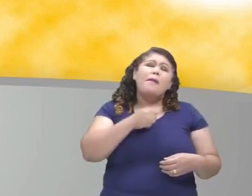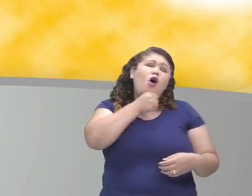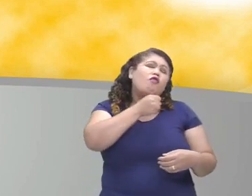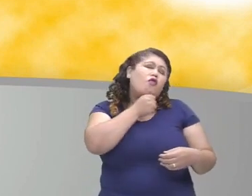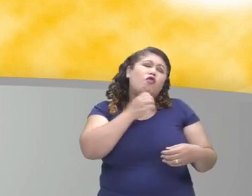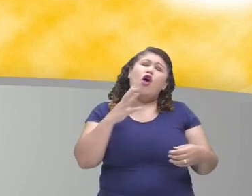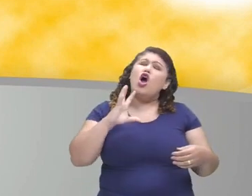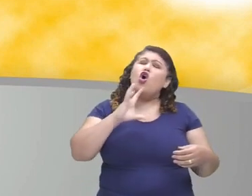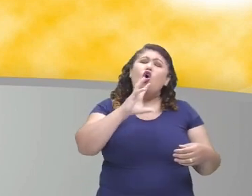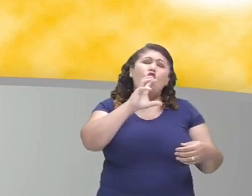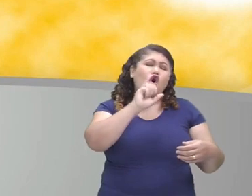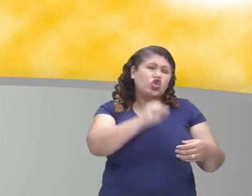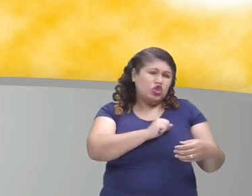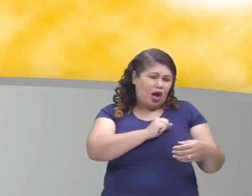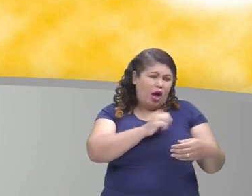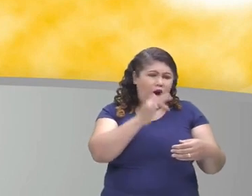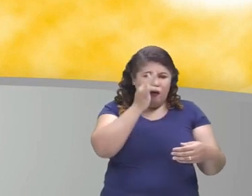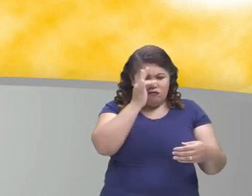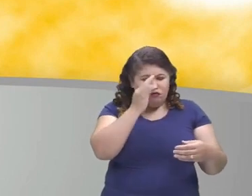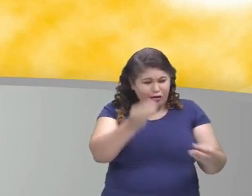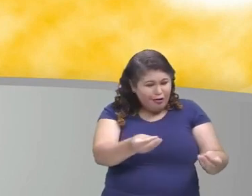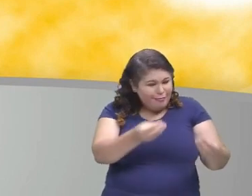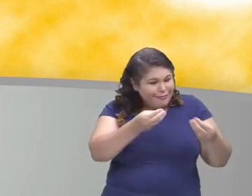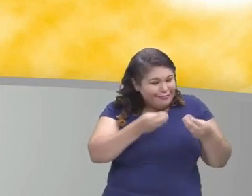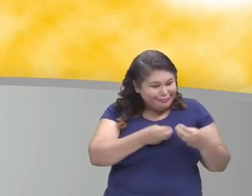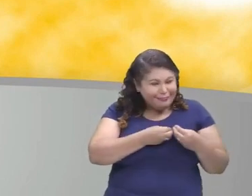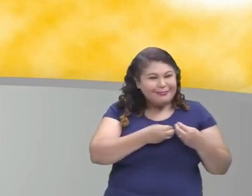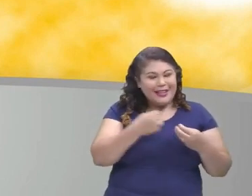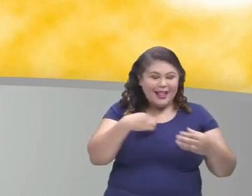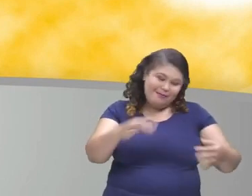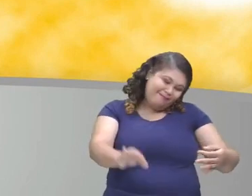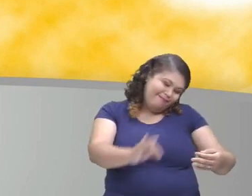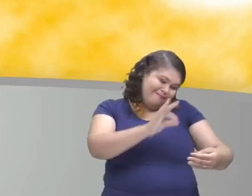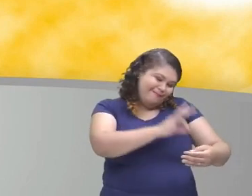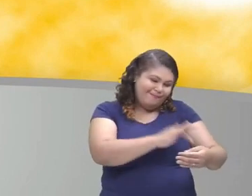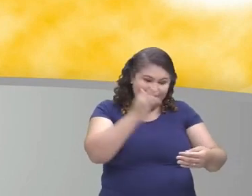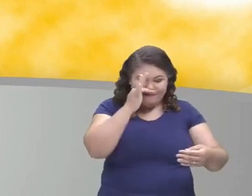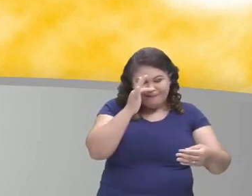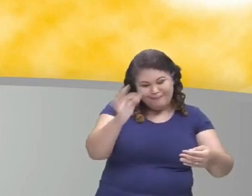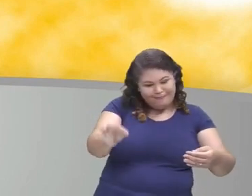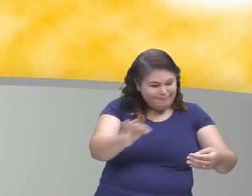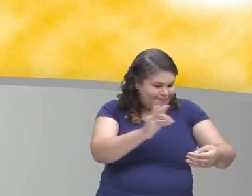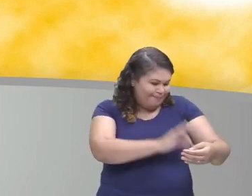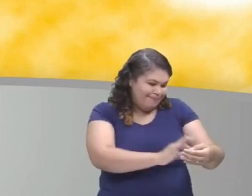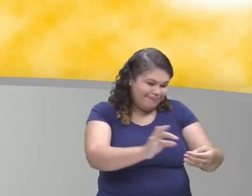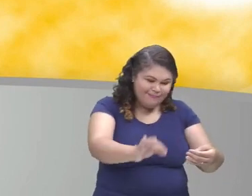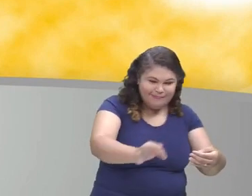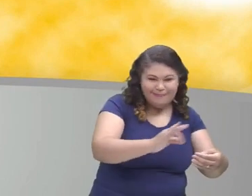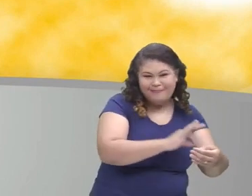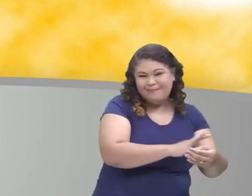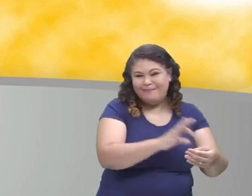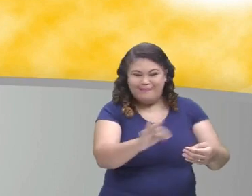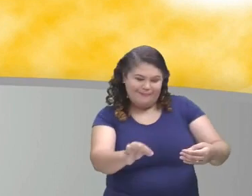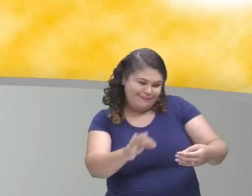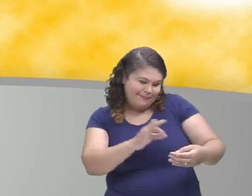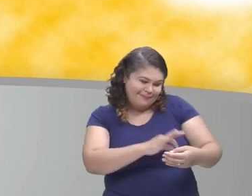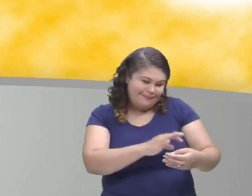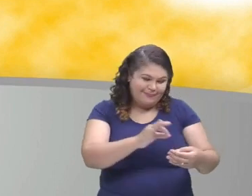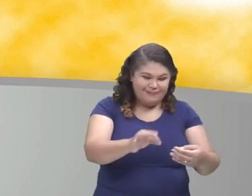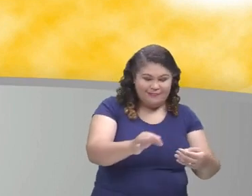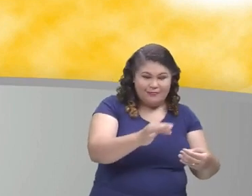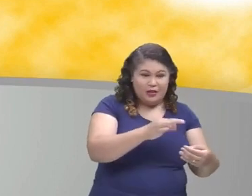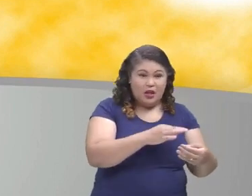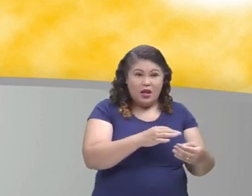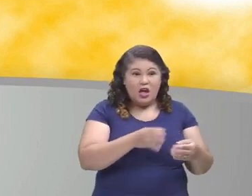mas muito feliz em ganhar flores. E mesmo depois do conselho de sua mãe, saiu do